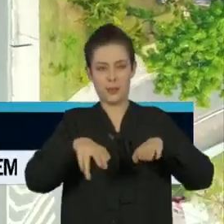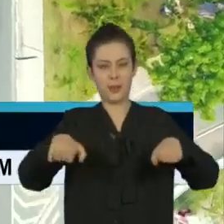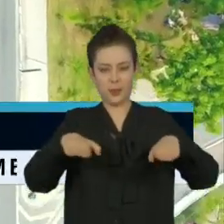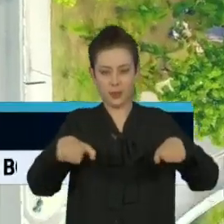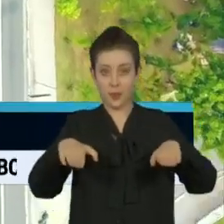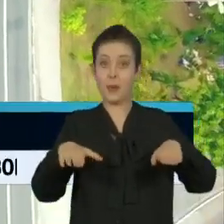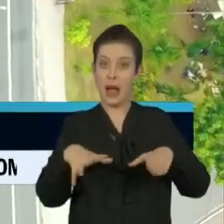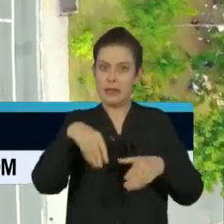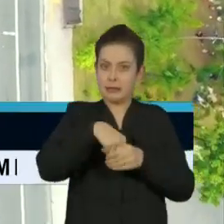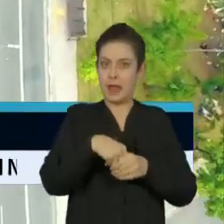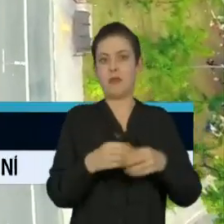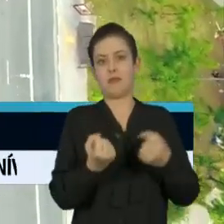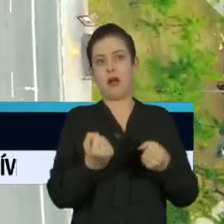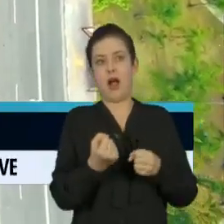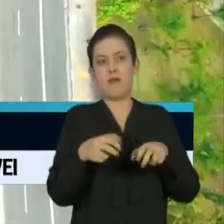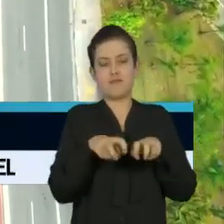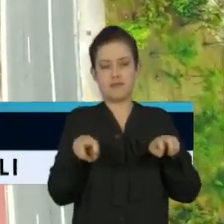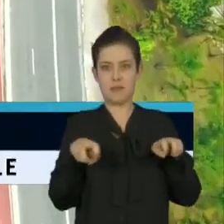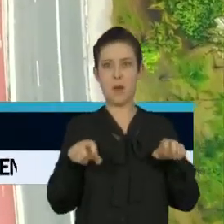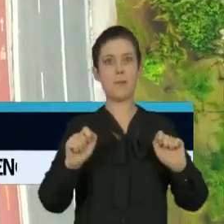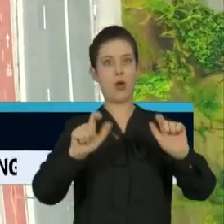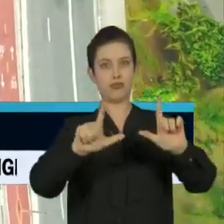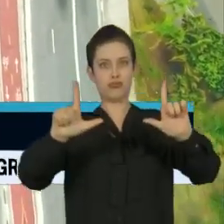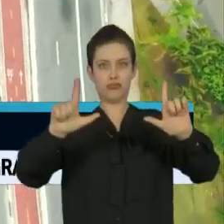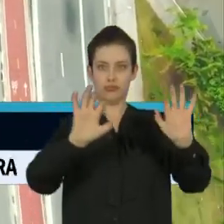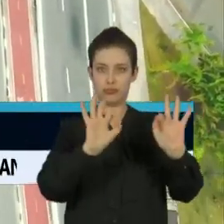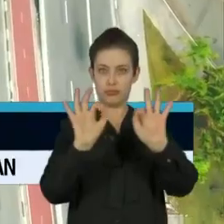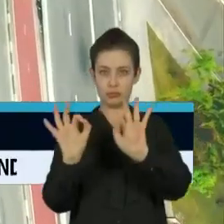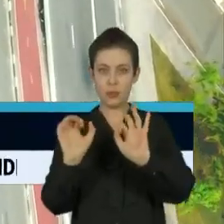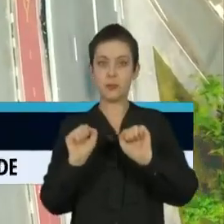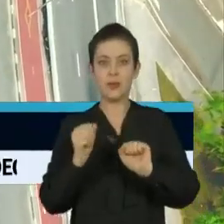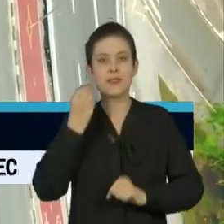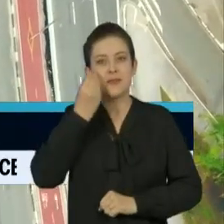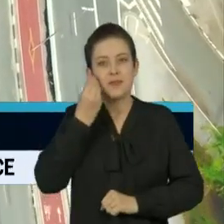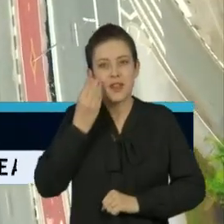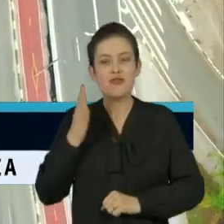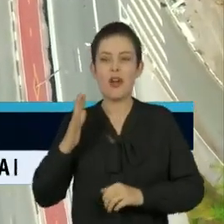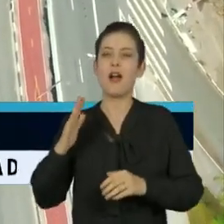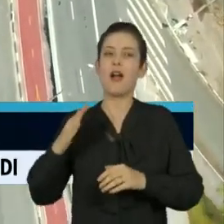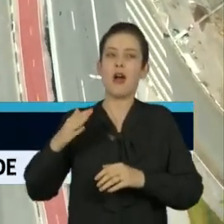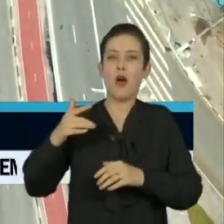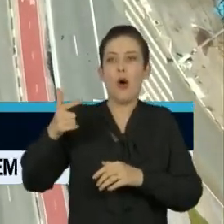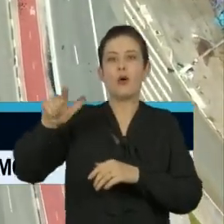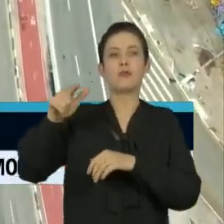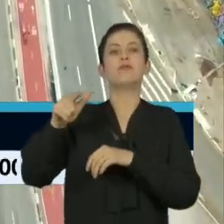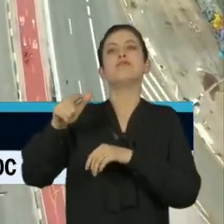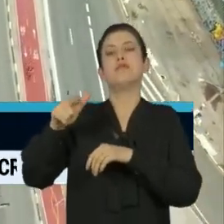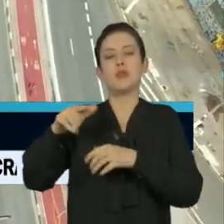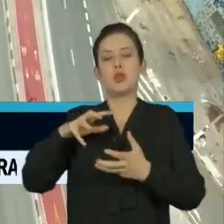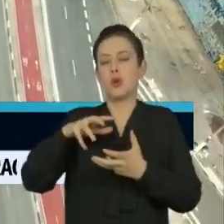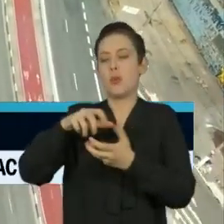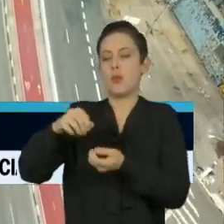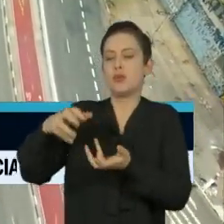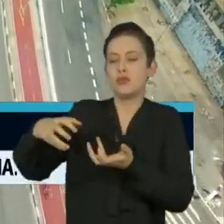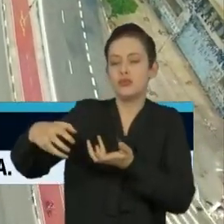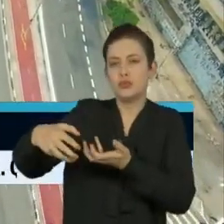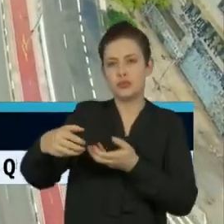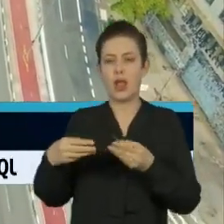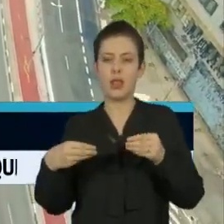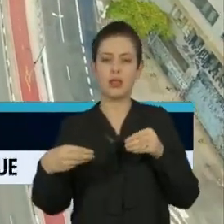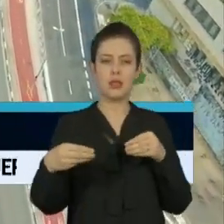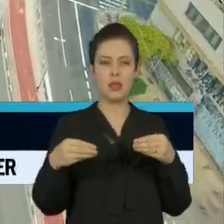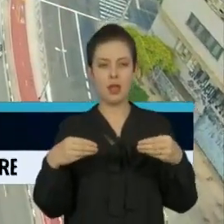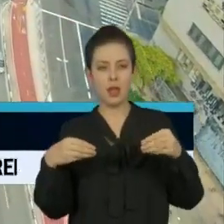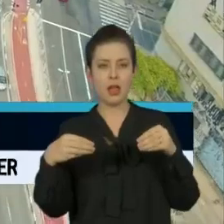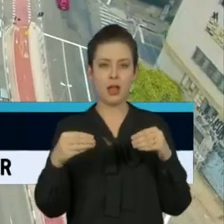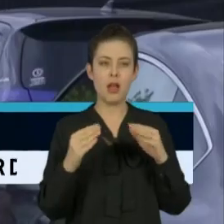dentro do seu carro, poderá curtir a sessão. A experiência já tem sido adotada em cidades do mundo que afrouxaram as regras